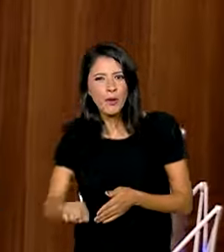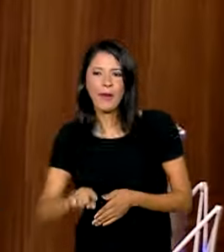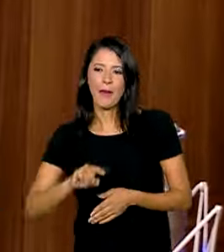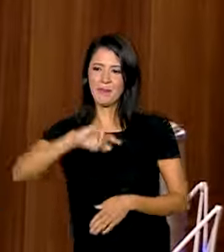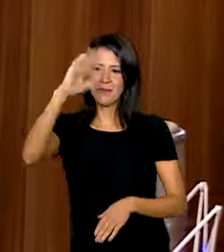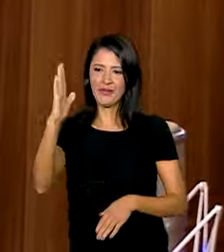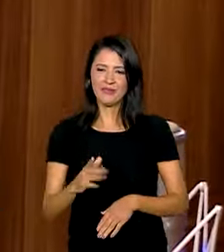pensar boas políticas públicas.